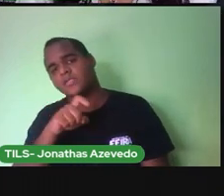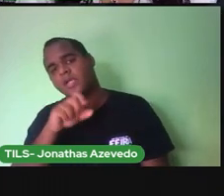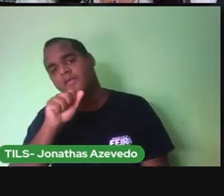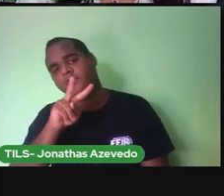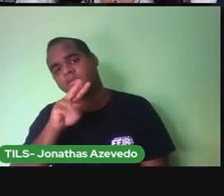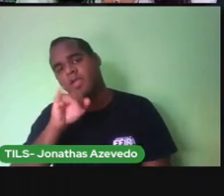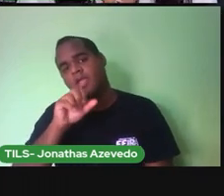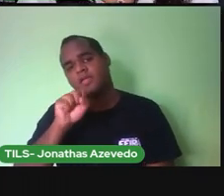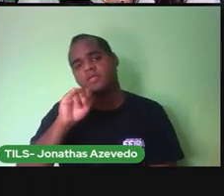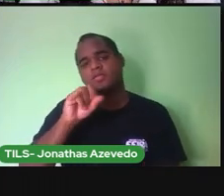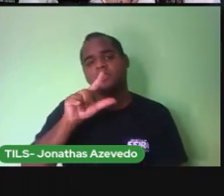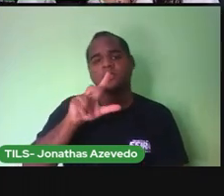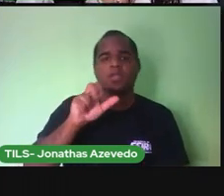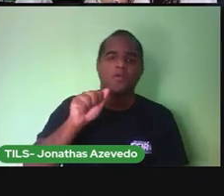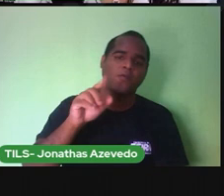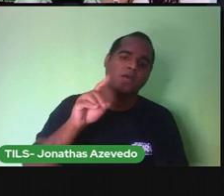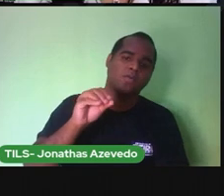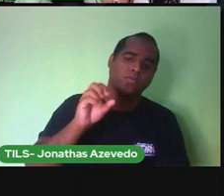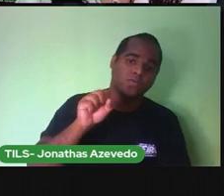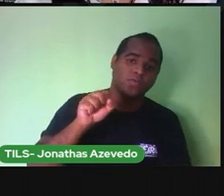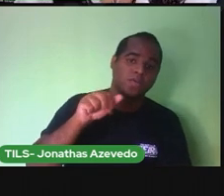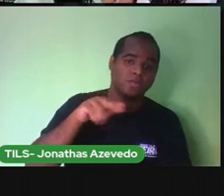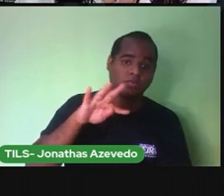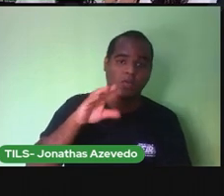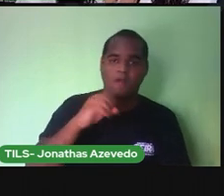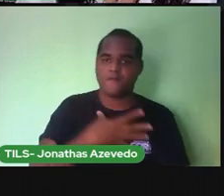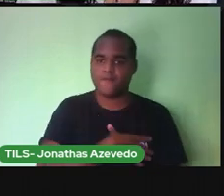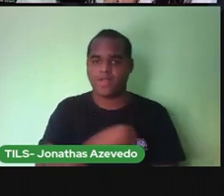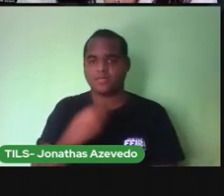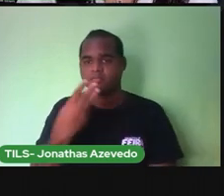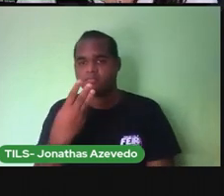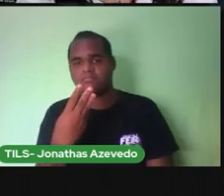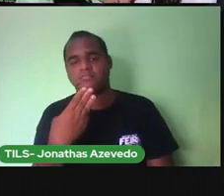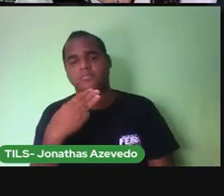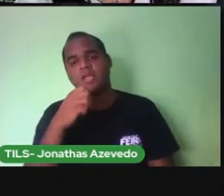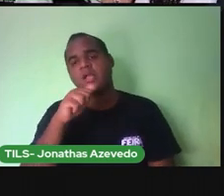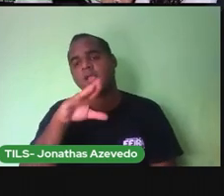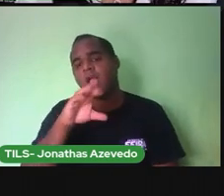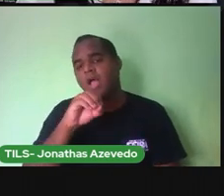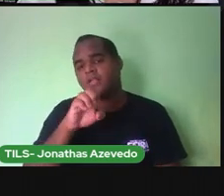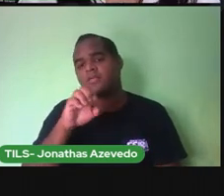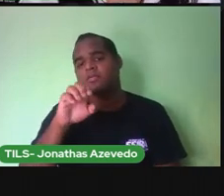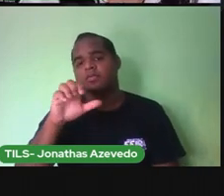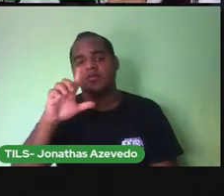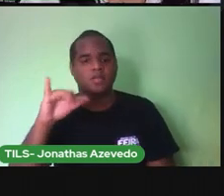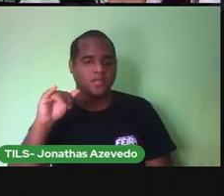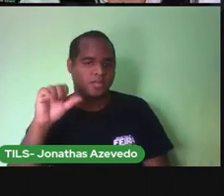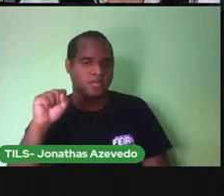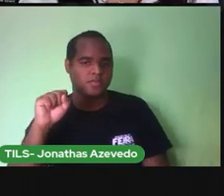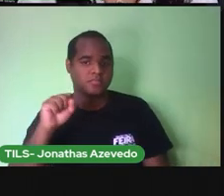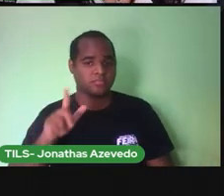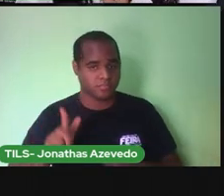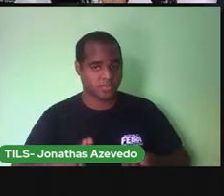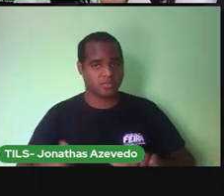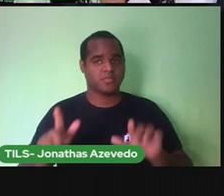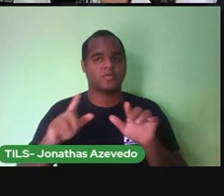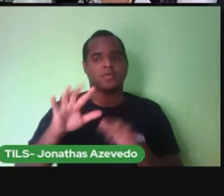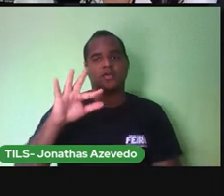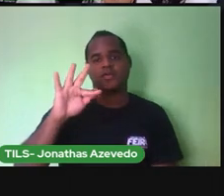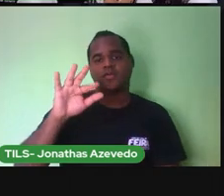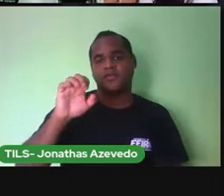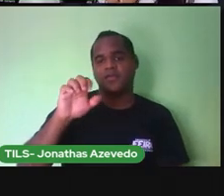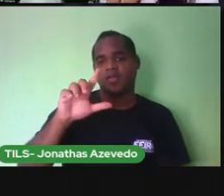Santos. E tiveram três filhos. Carlos e Elisa, que são gêmeos, e